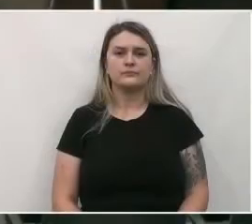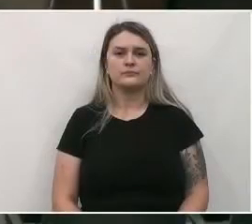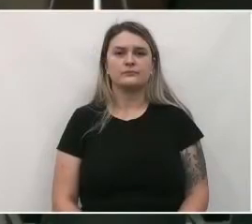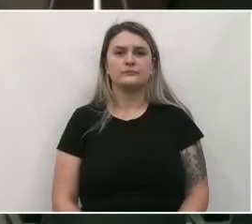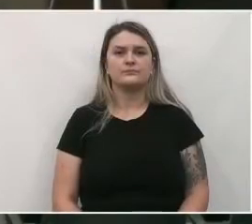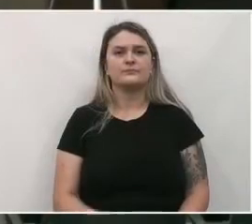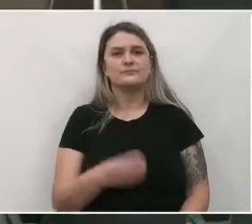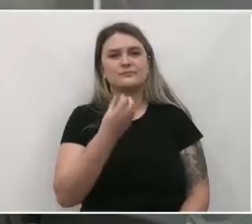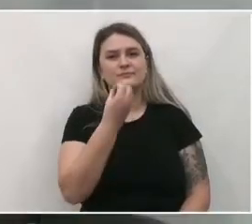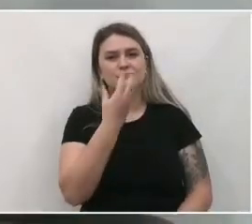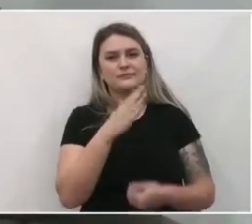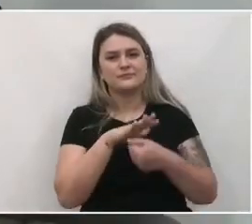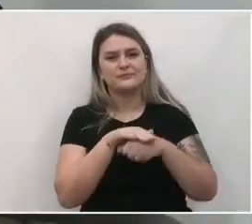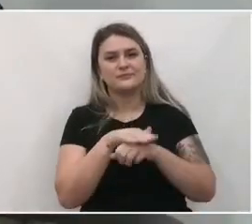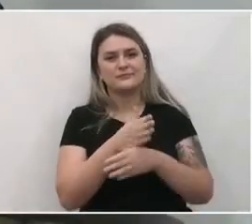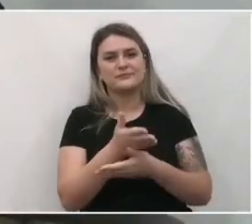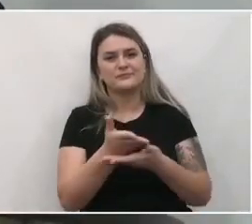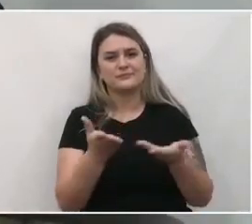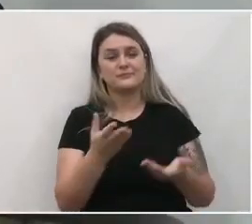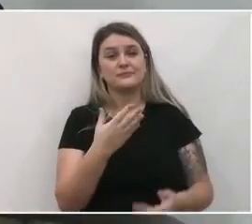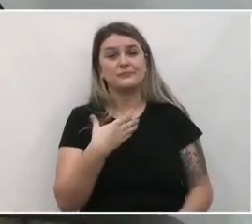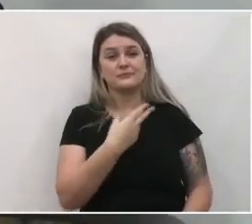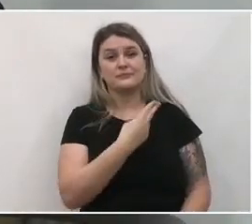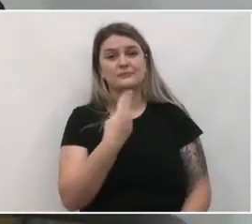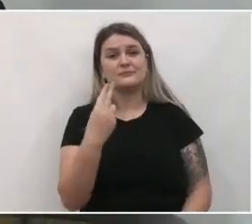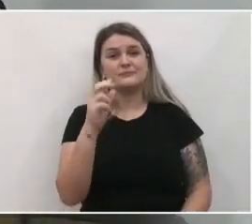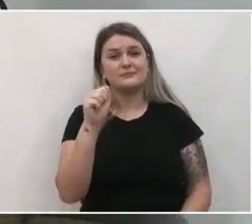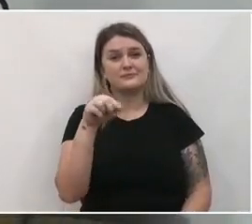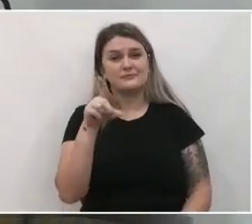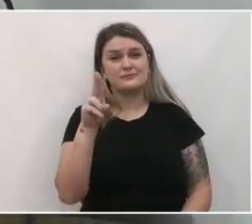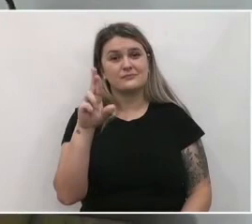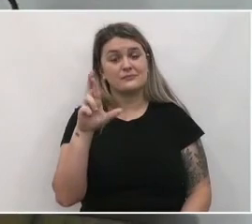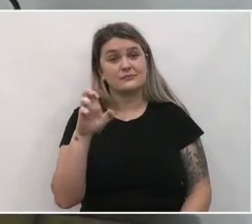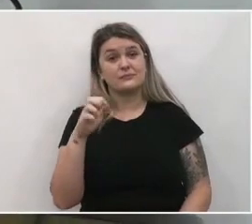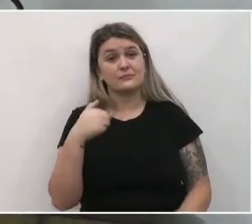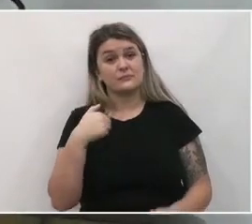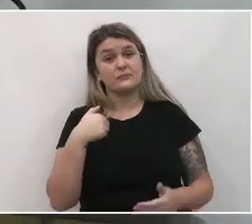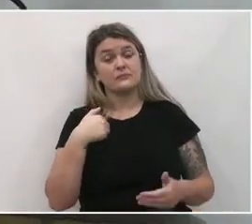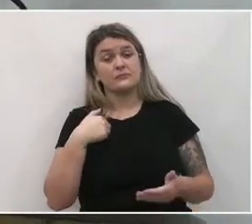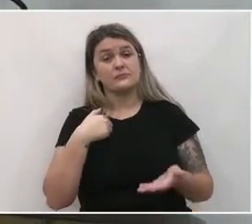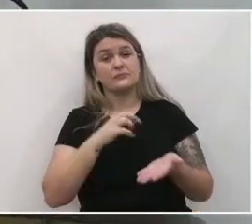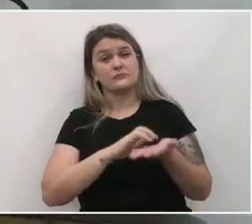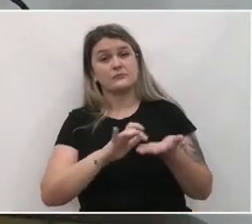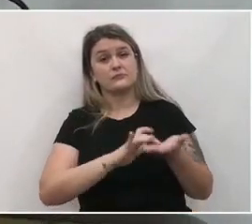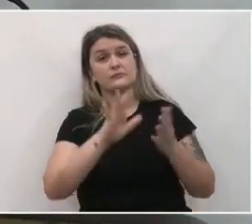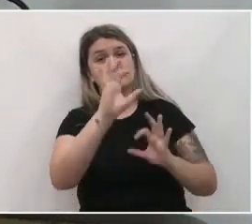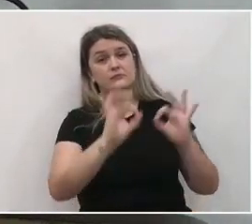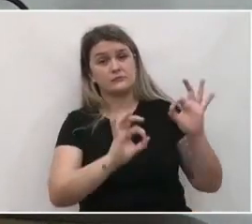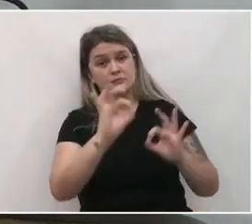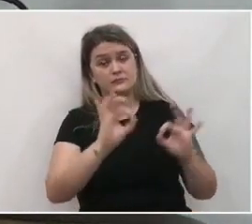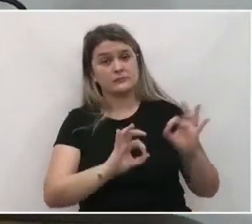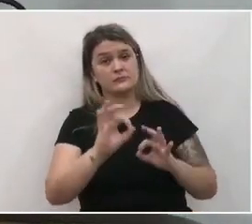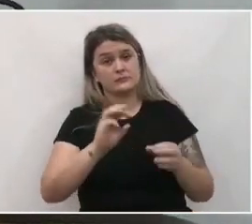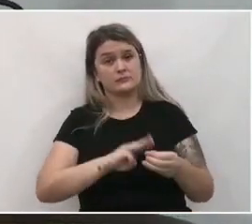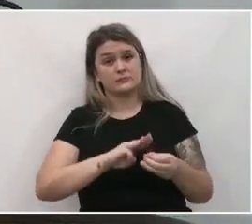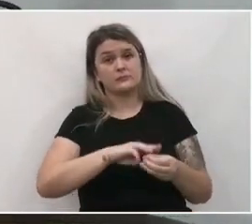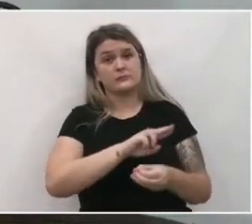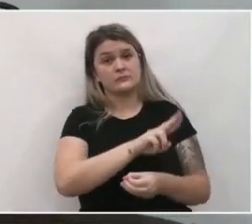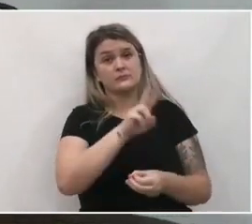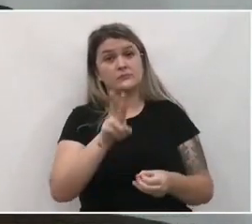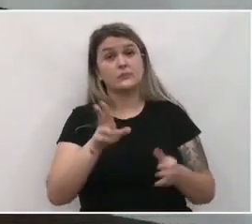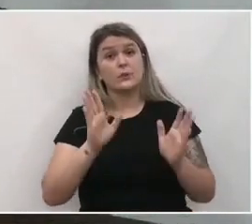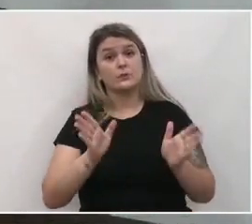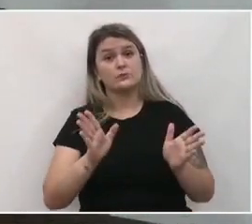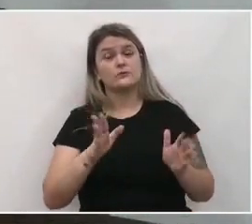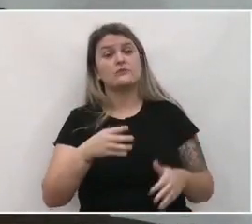Boa noite a todos, meu nome é André, eu sou o atual secretário de Planejamento do município. Hoje nós vamos